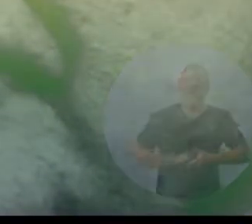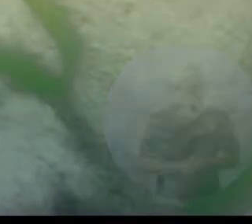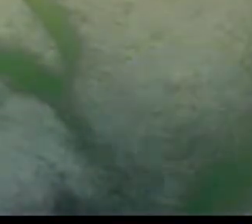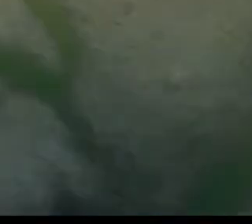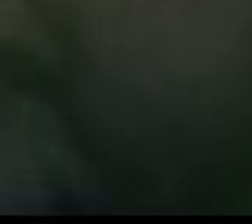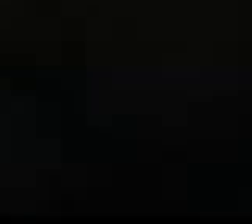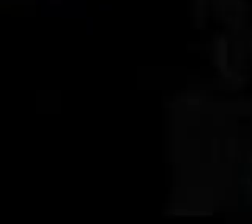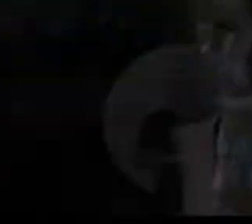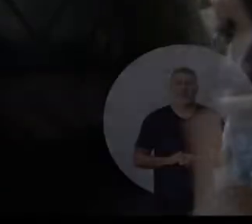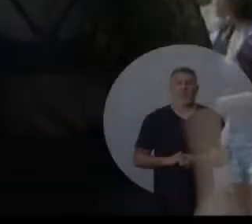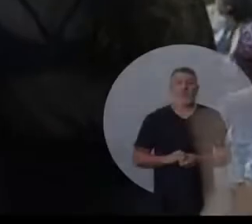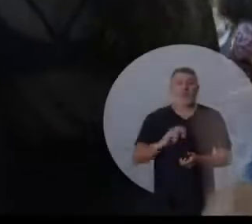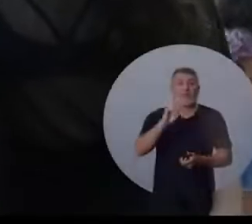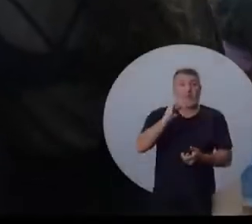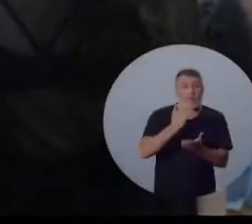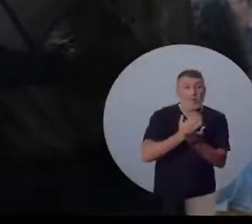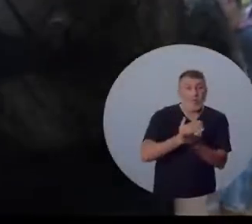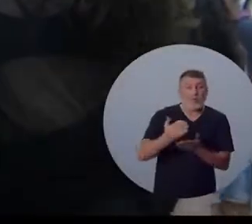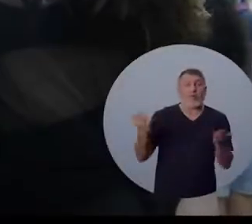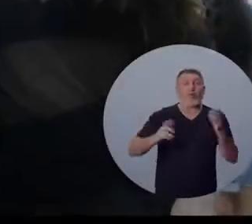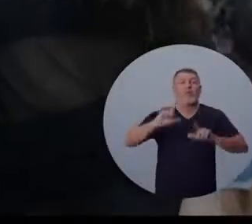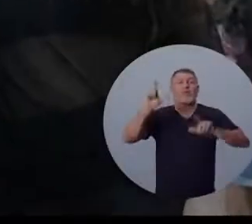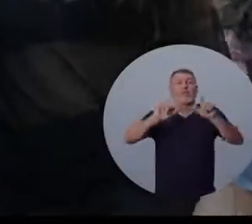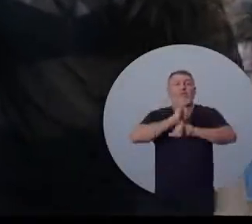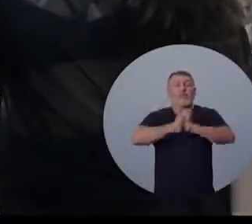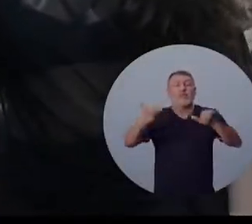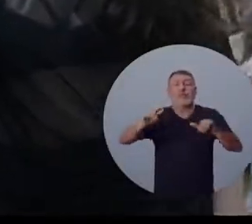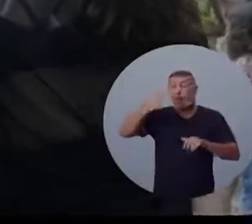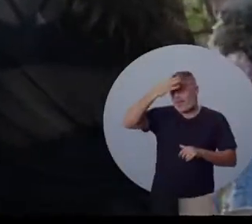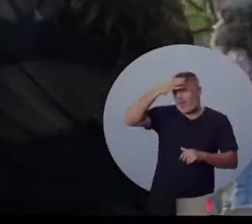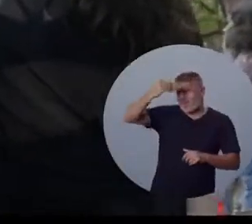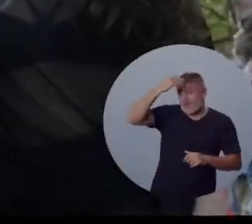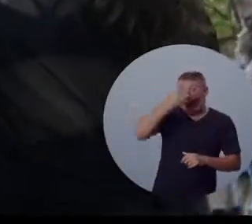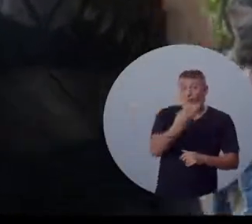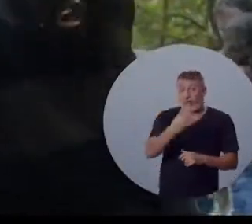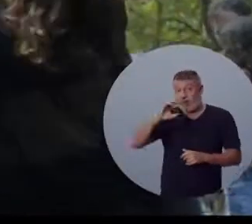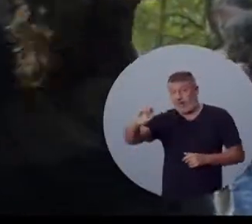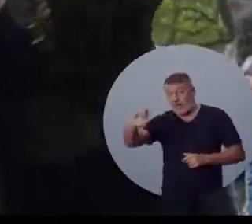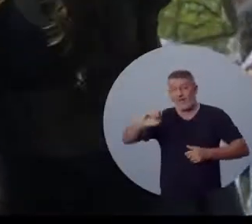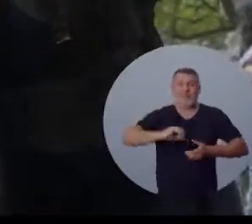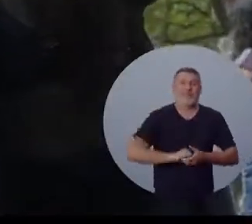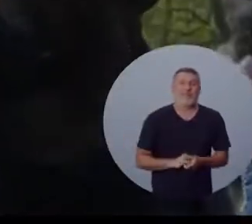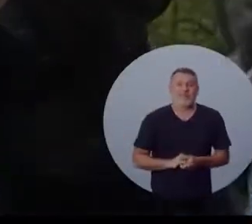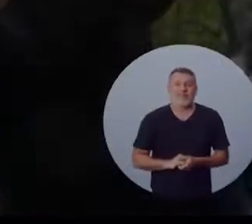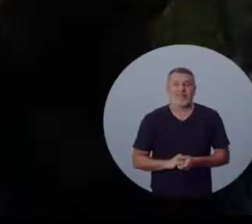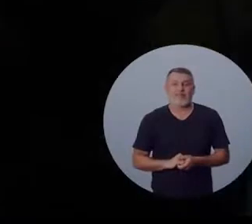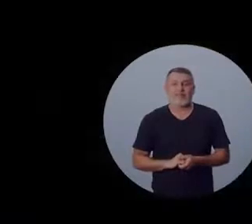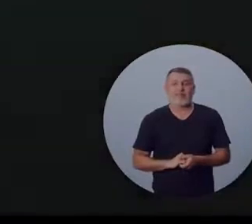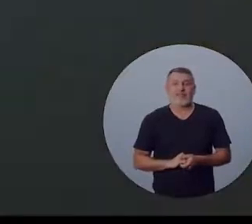não vota. Vai começar agora o programa Casa Grande 40!